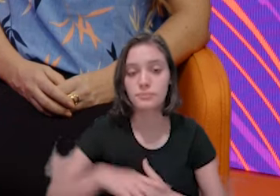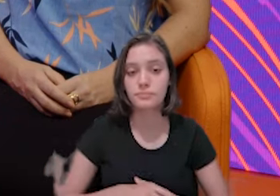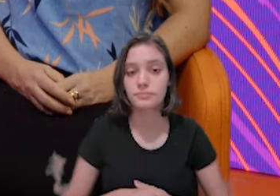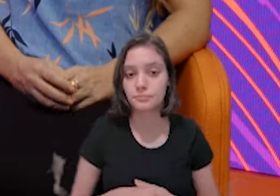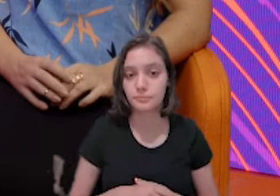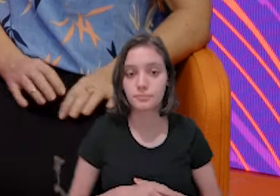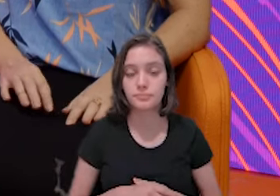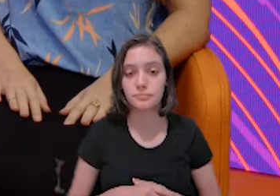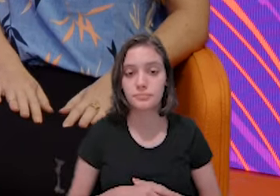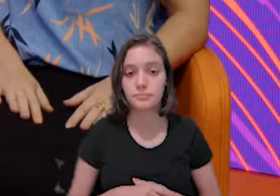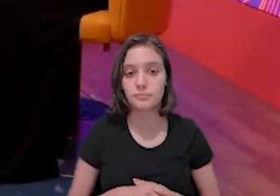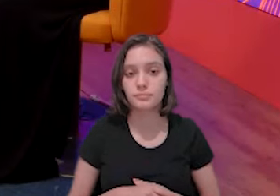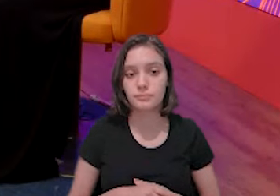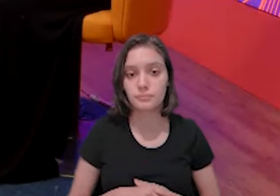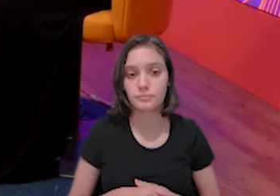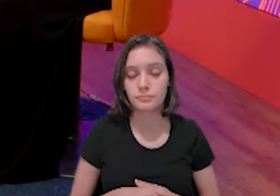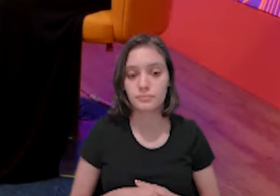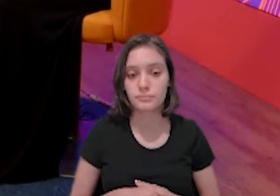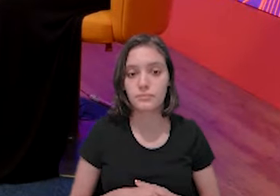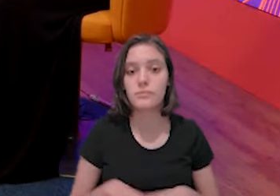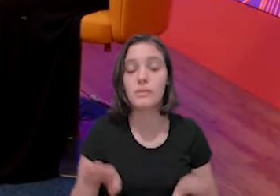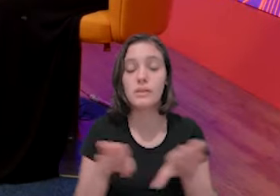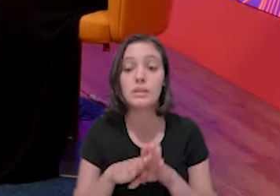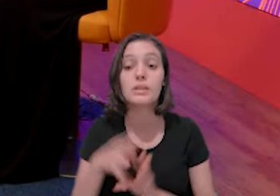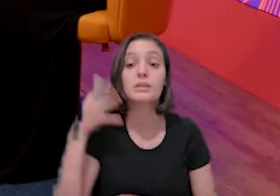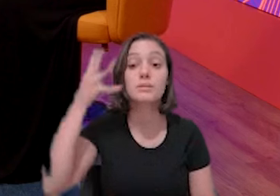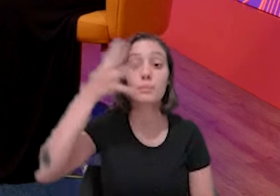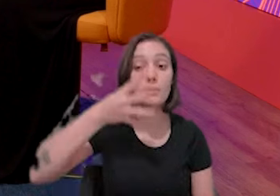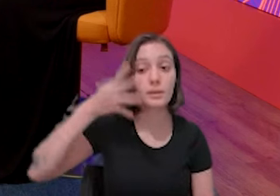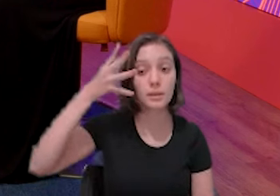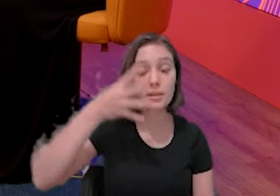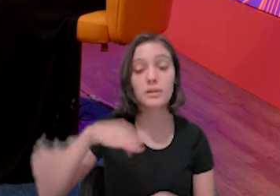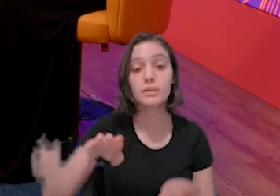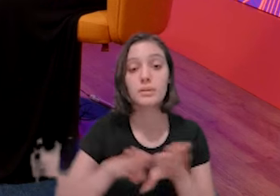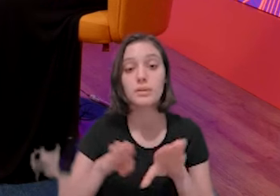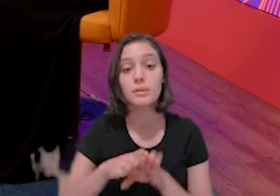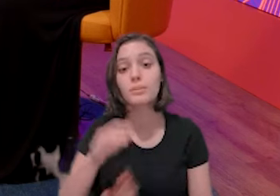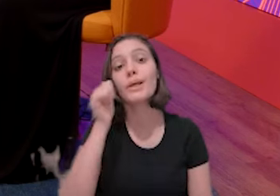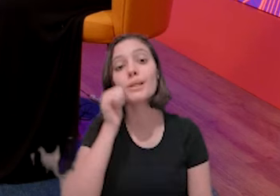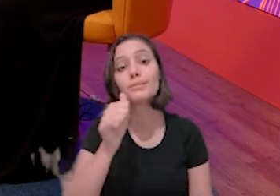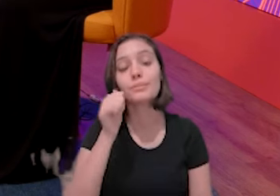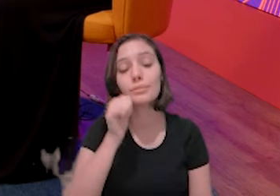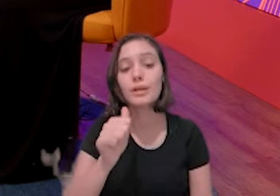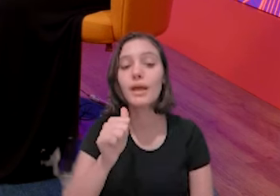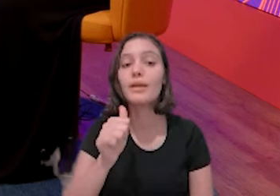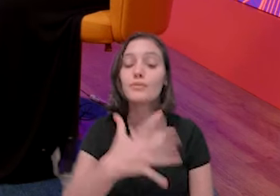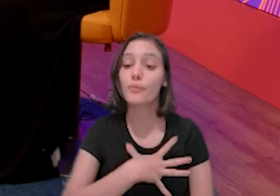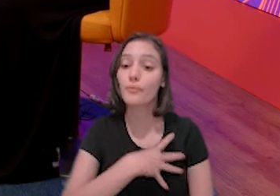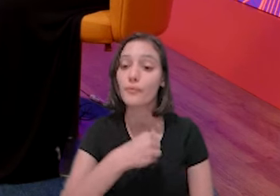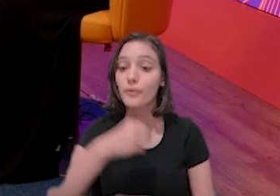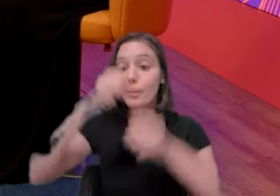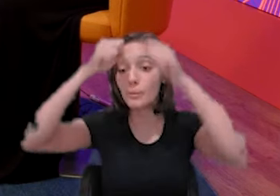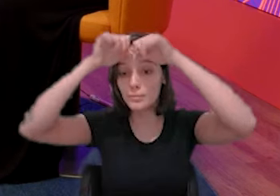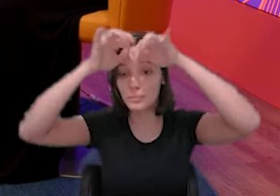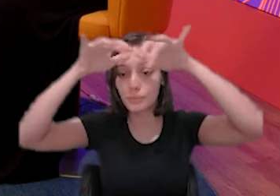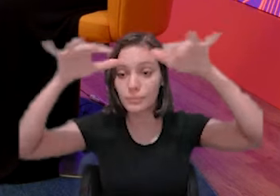mais atípicas. Olha. Que eu acho muito, muito... Sim, porque precisa de um suporte. Precisa de um suporte